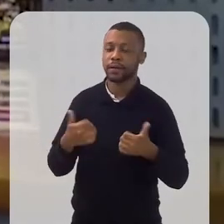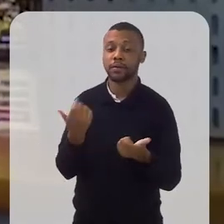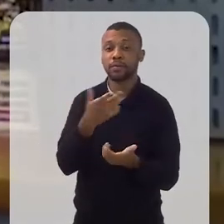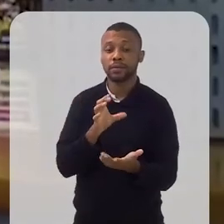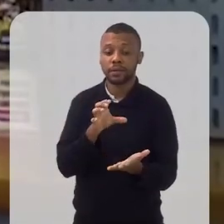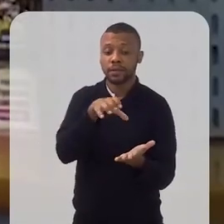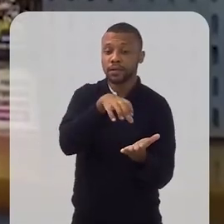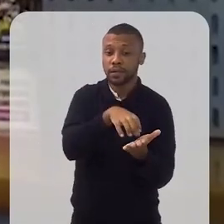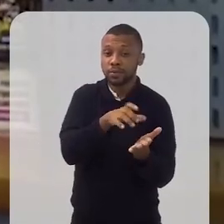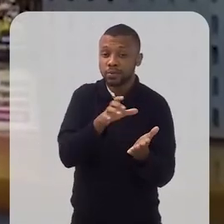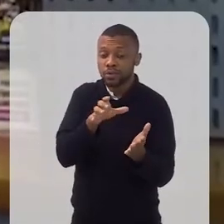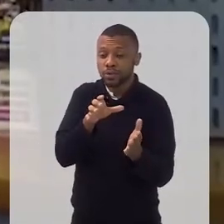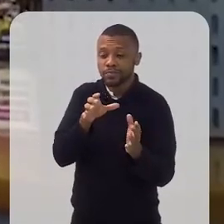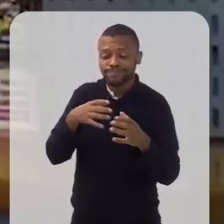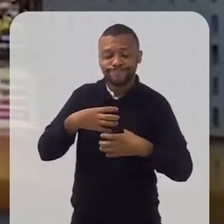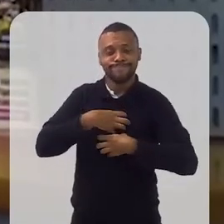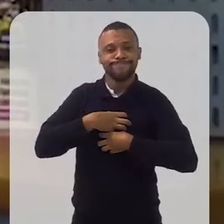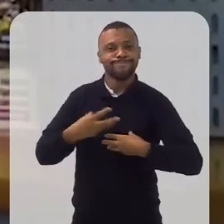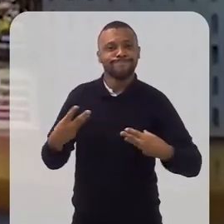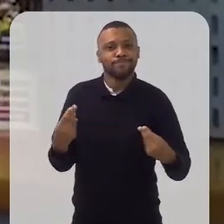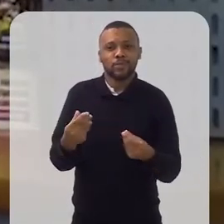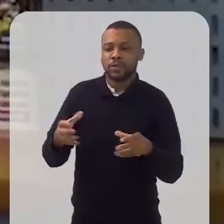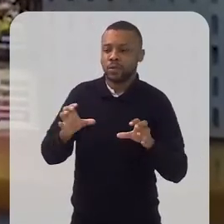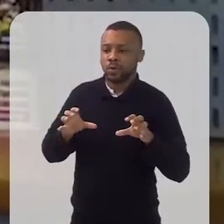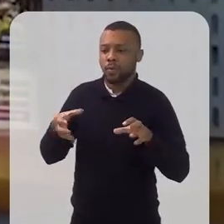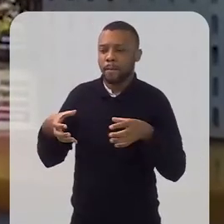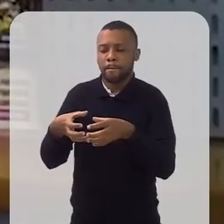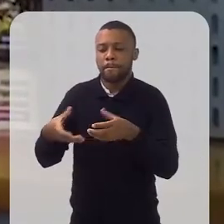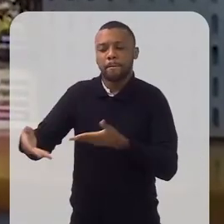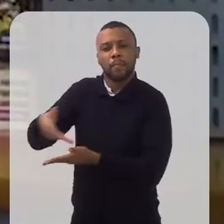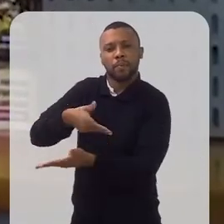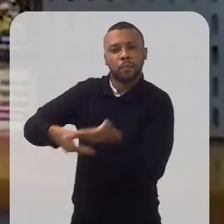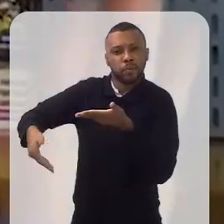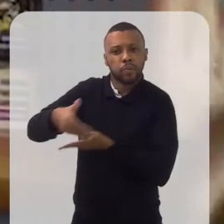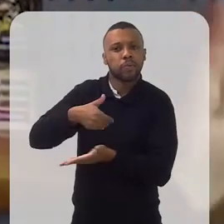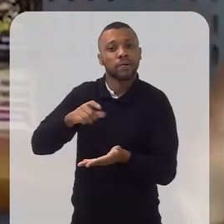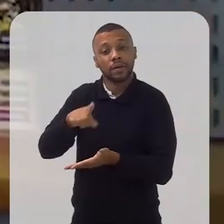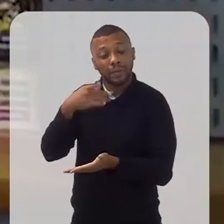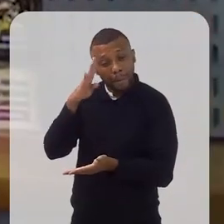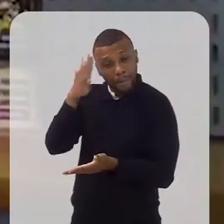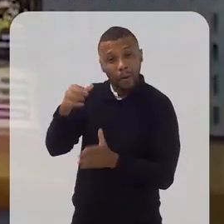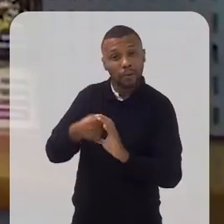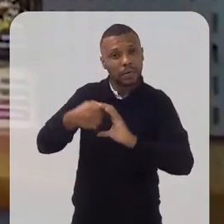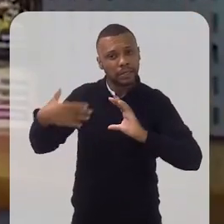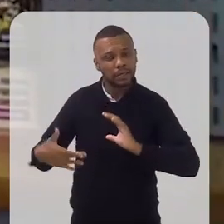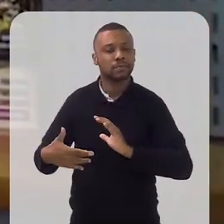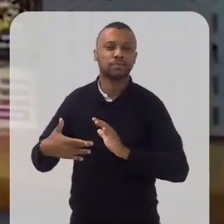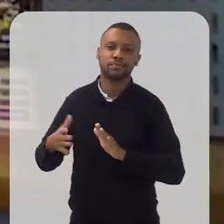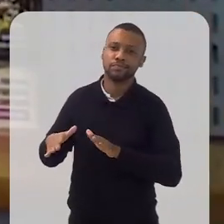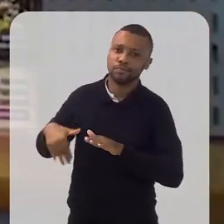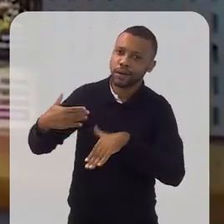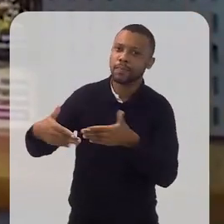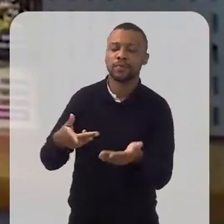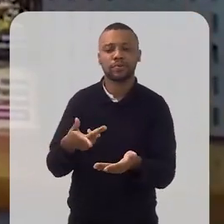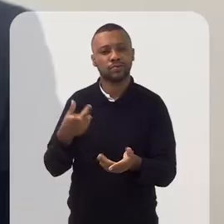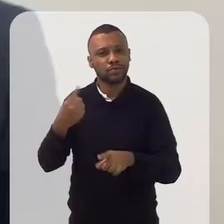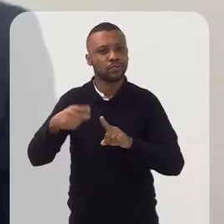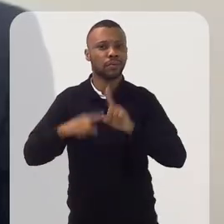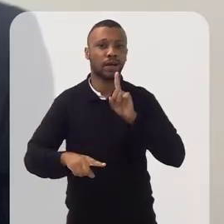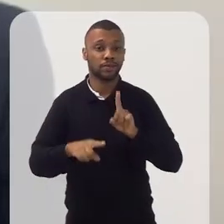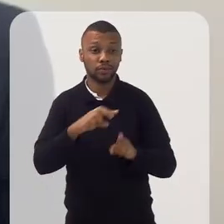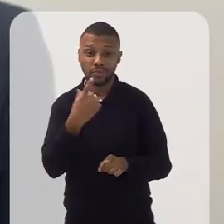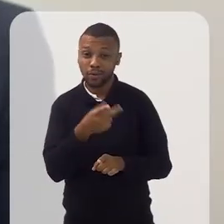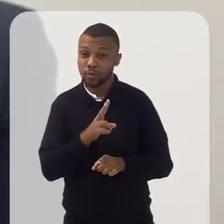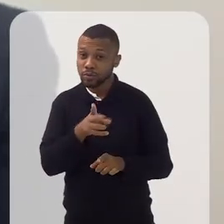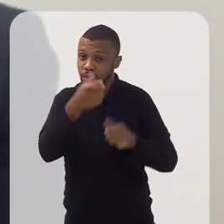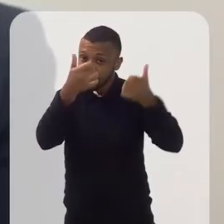Então, esse senso de coletividade foi muito forte que a gente encontrou e isso acho que é um grande caminho para negócios de sucesso. A gente vai continuar contando